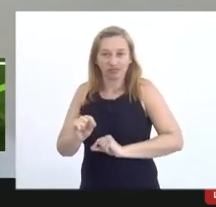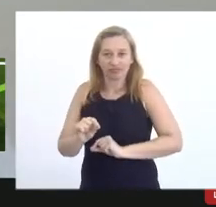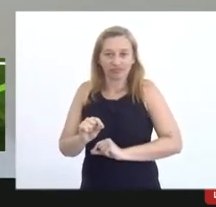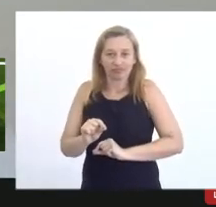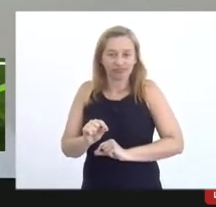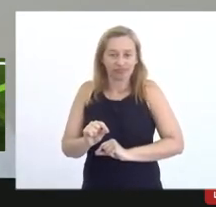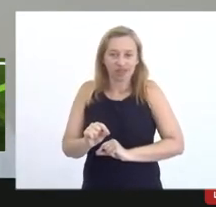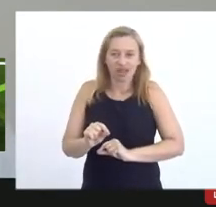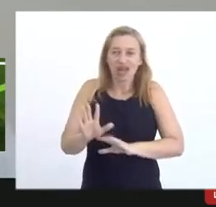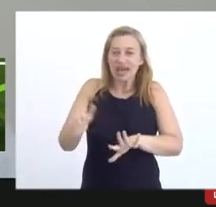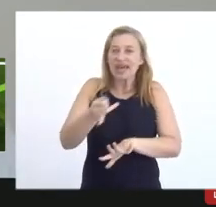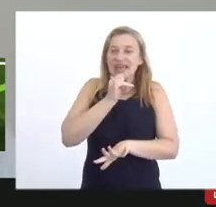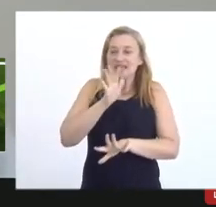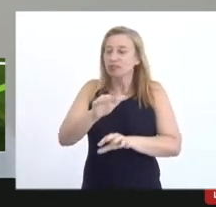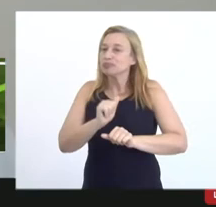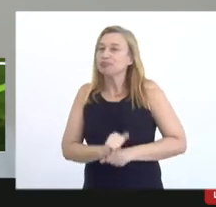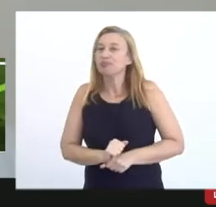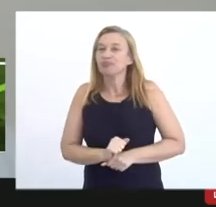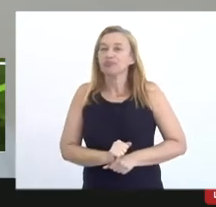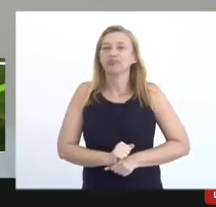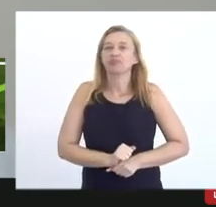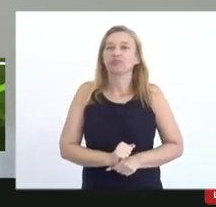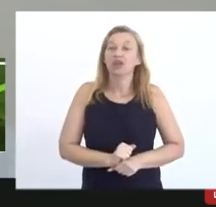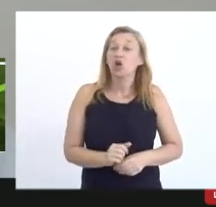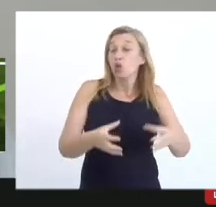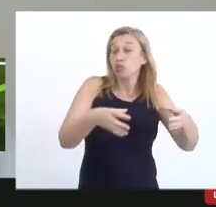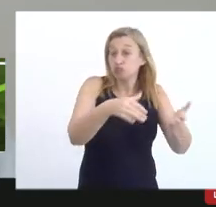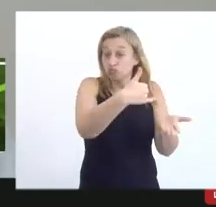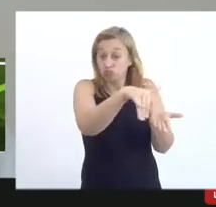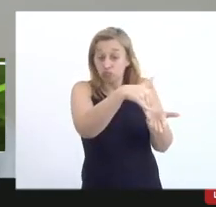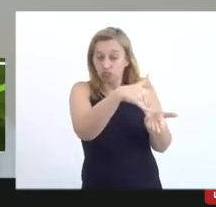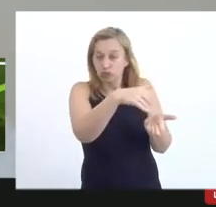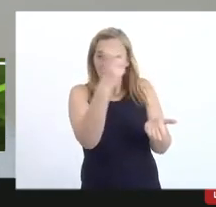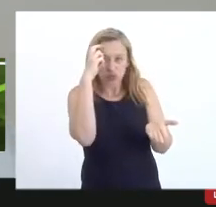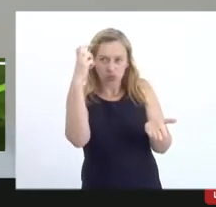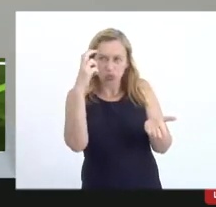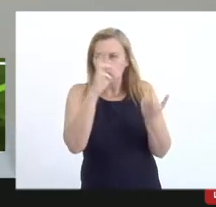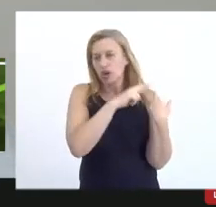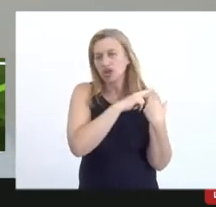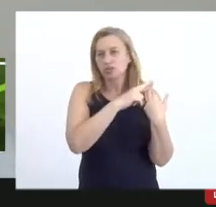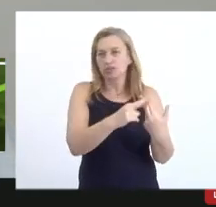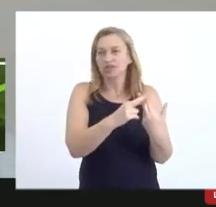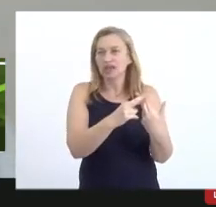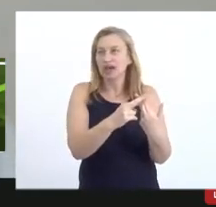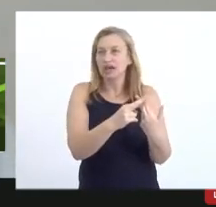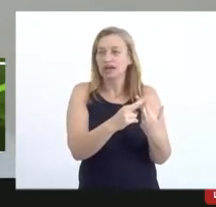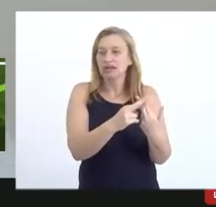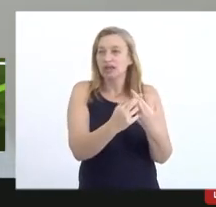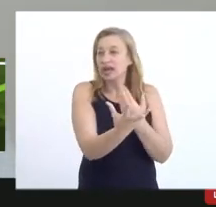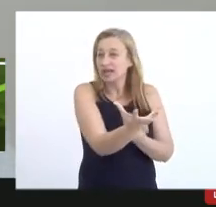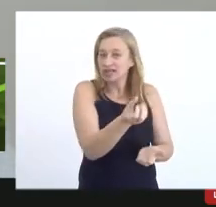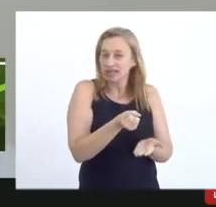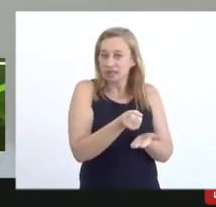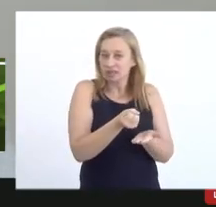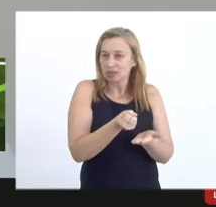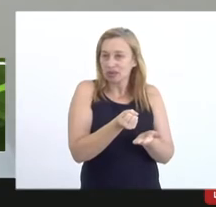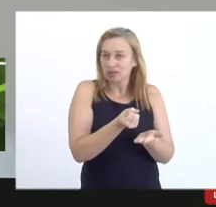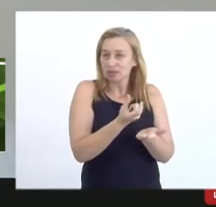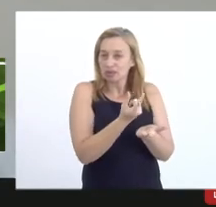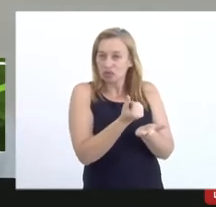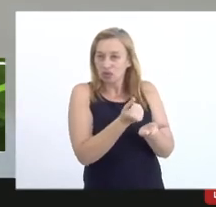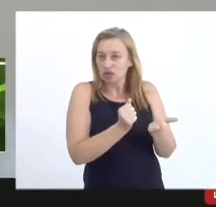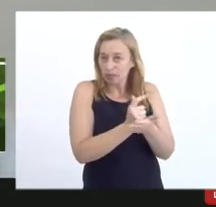pessoal da Secretaria de Cultura responsável pelo recebimento das prestações de contas